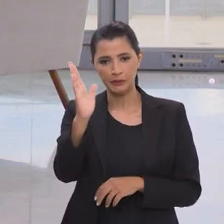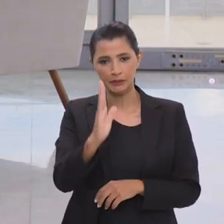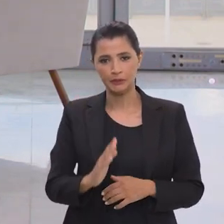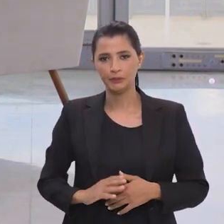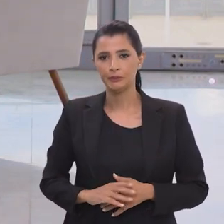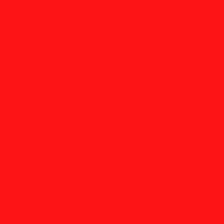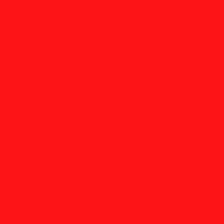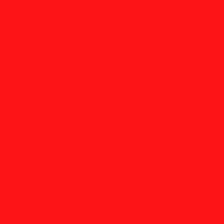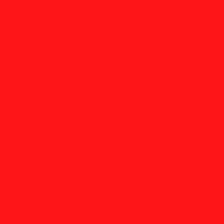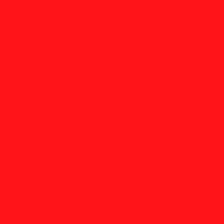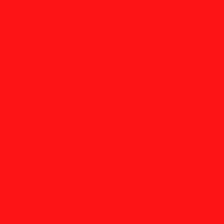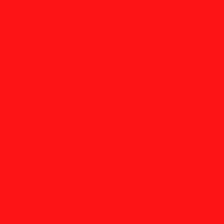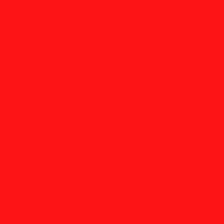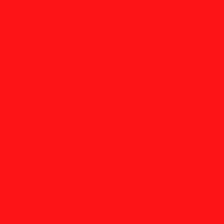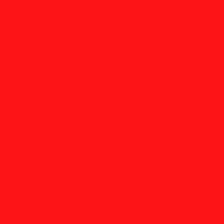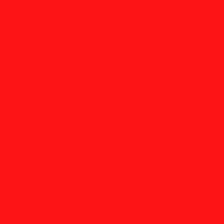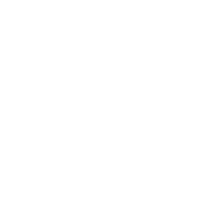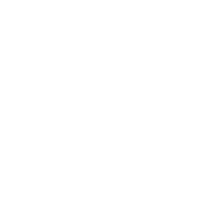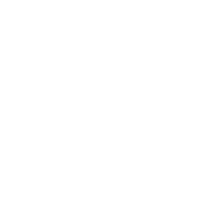o Brasil em pauta.